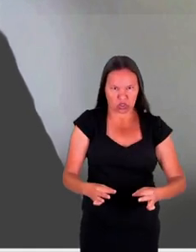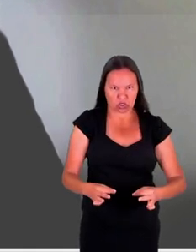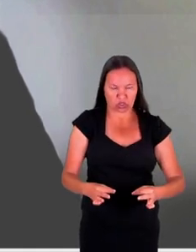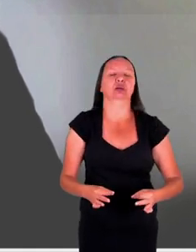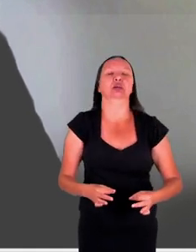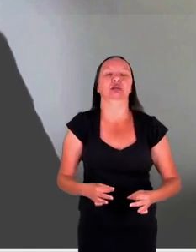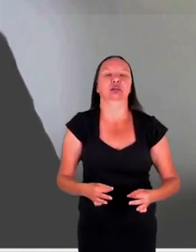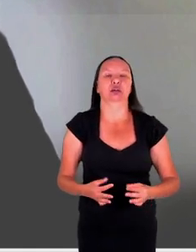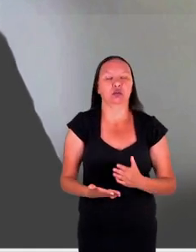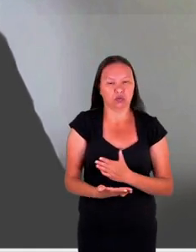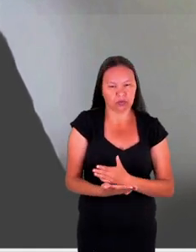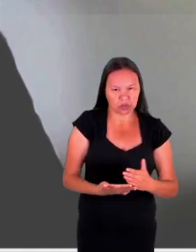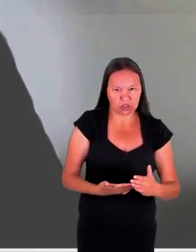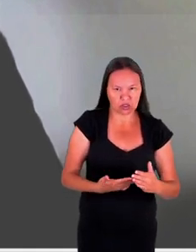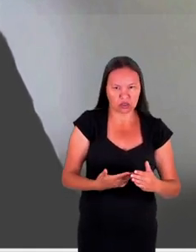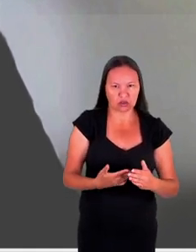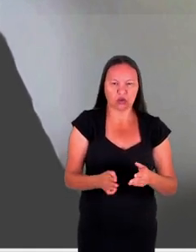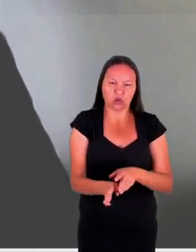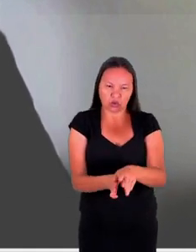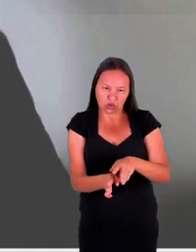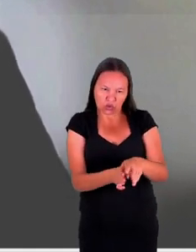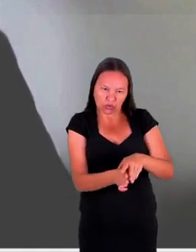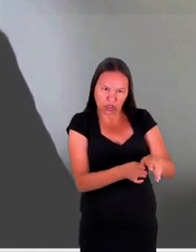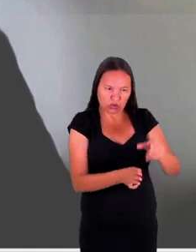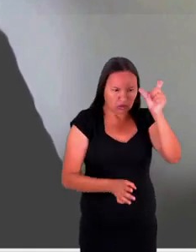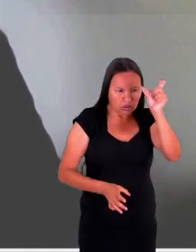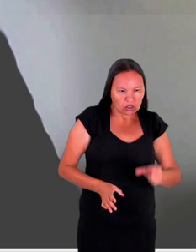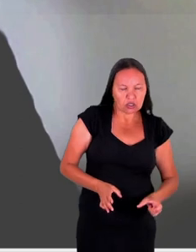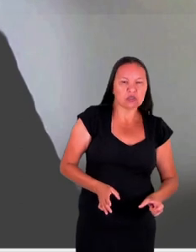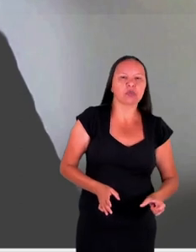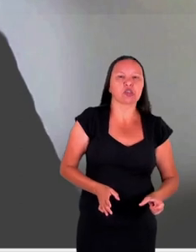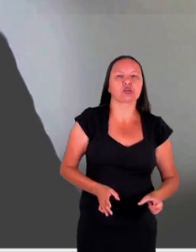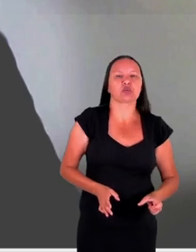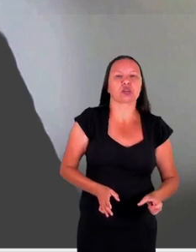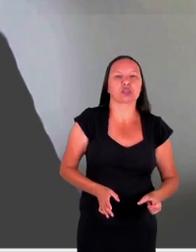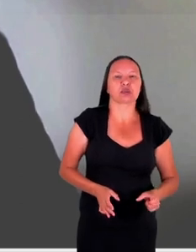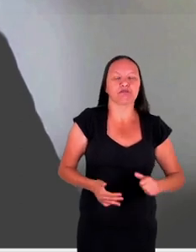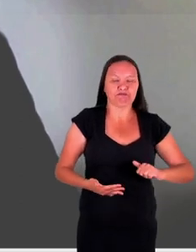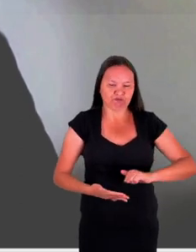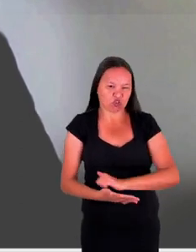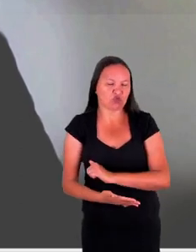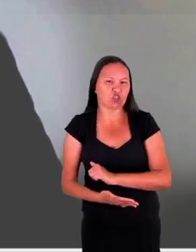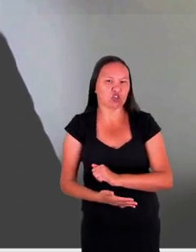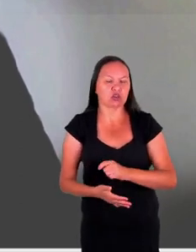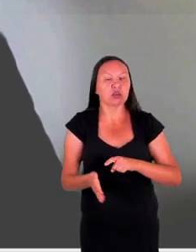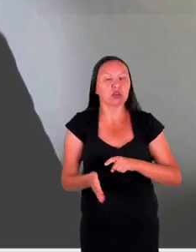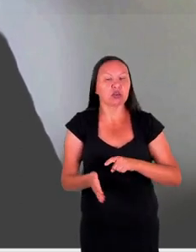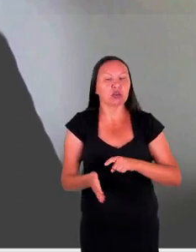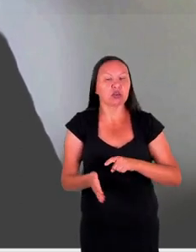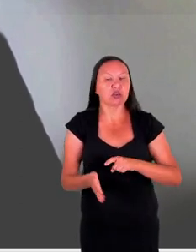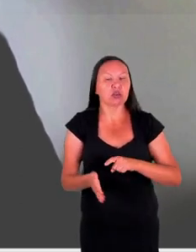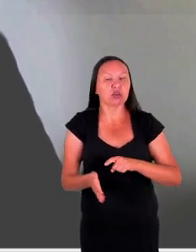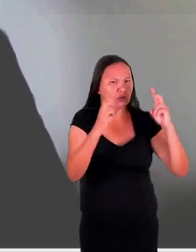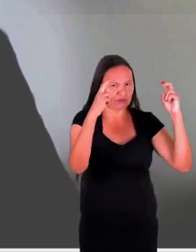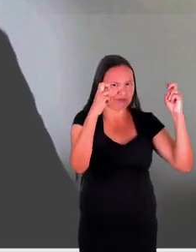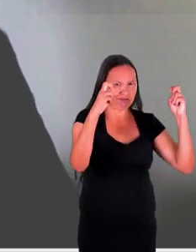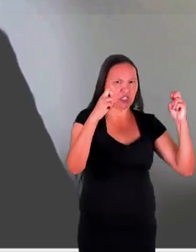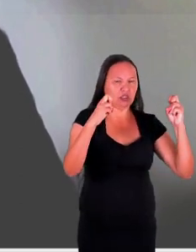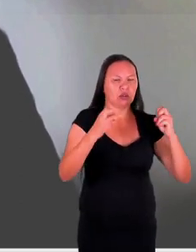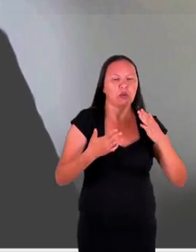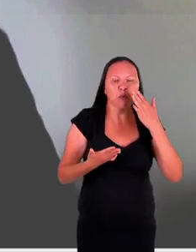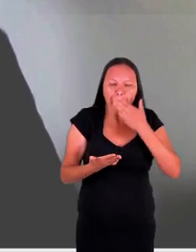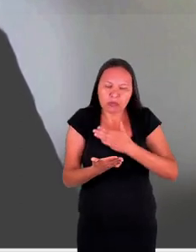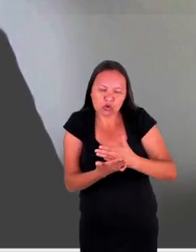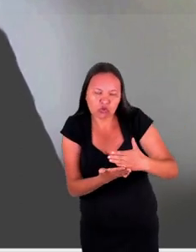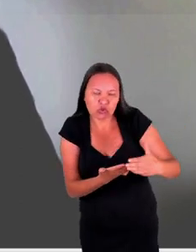no acolhimento e a atenção dessas vítimas? Essa é a pergunta, uma pergunta bem pragmática, digamos assim. Do ponto de